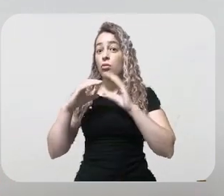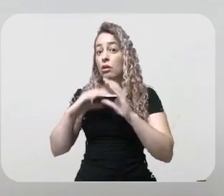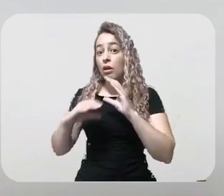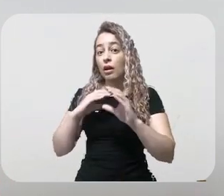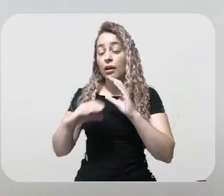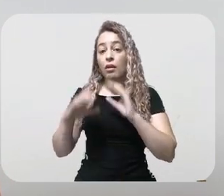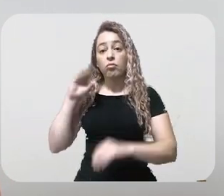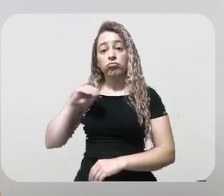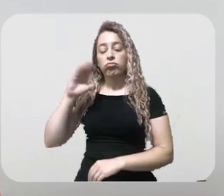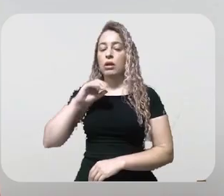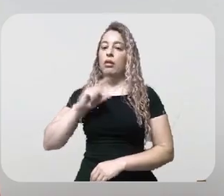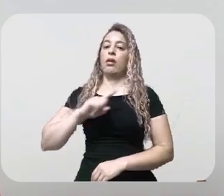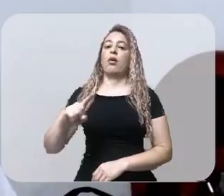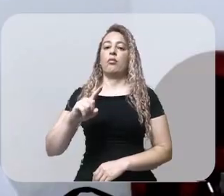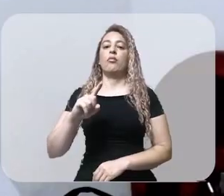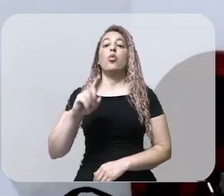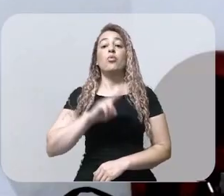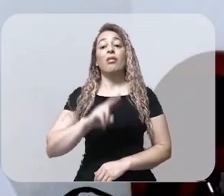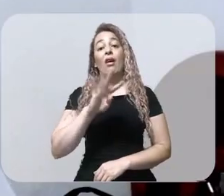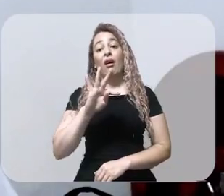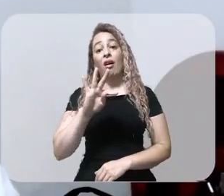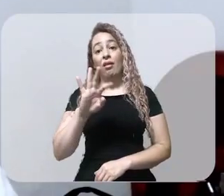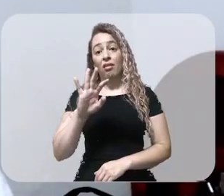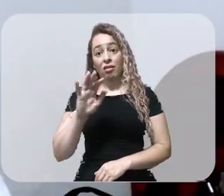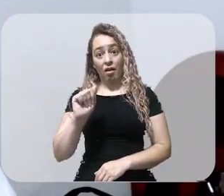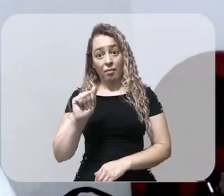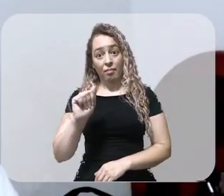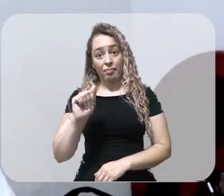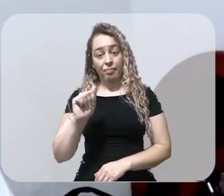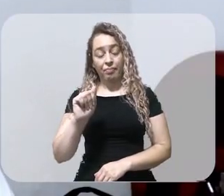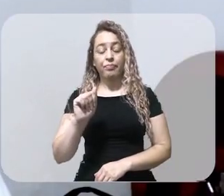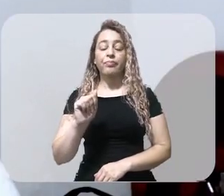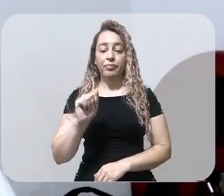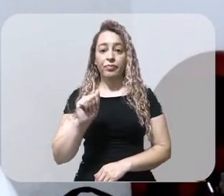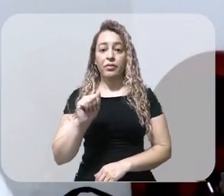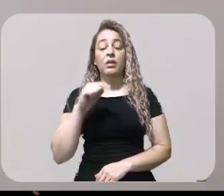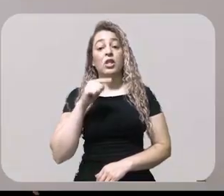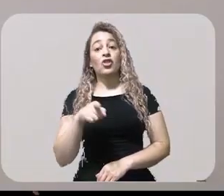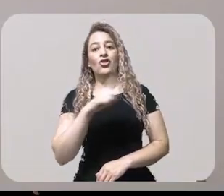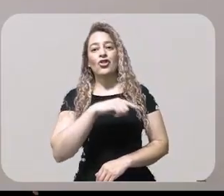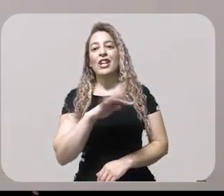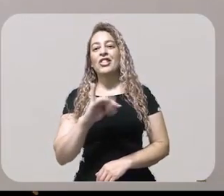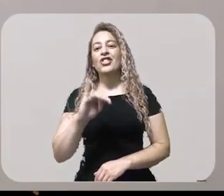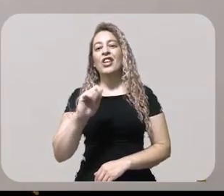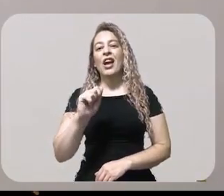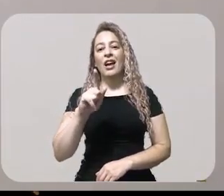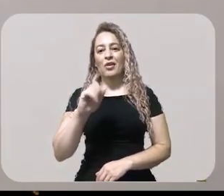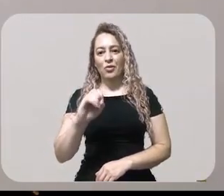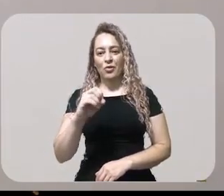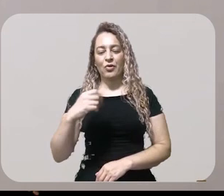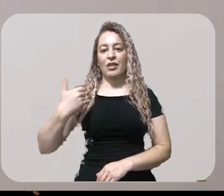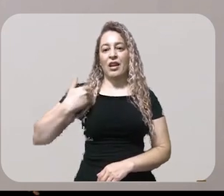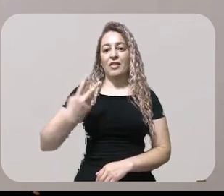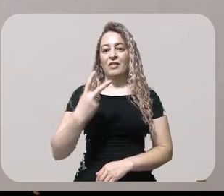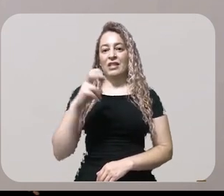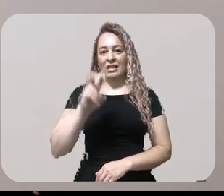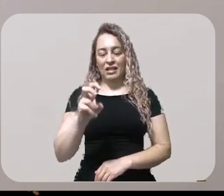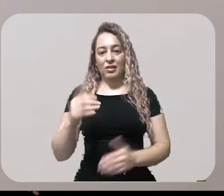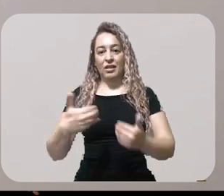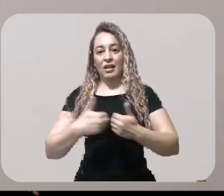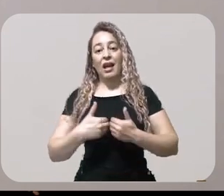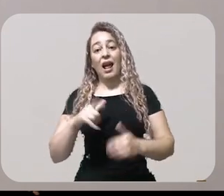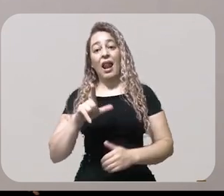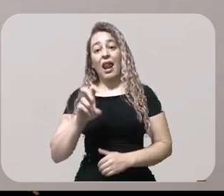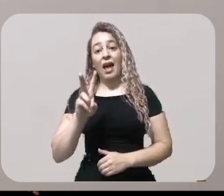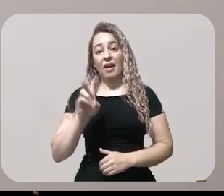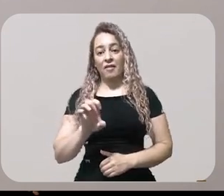trabalhando com ele há vários anos. Tiago, 25 anos. Autismo leve. Dificuldade de manter amizades, de